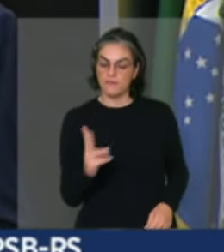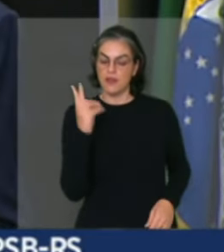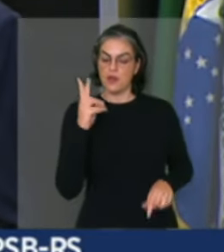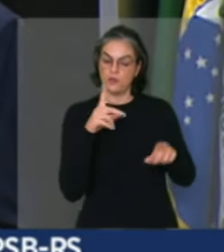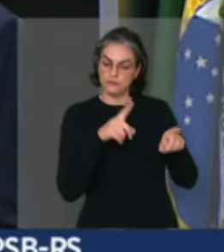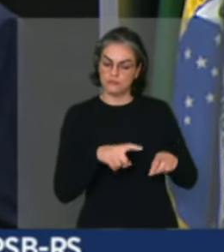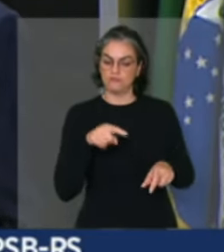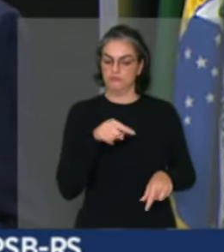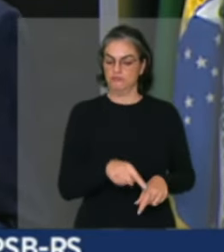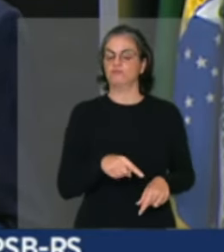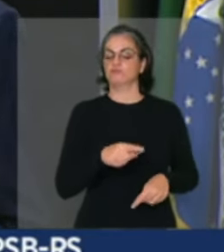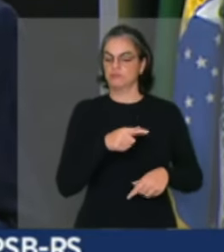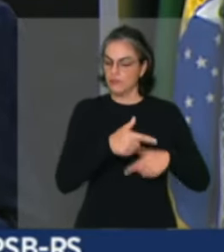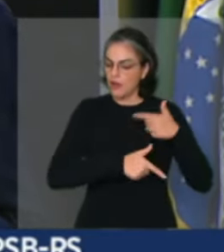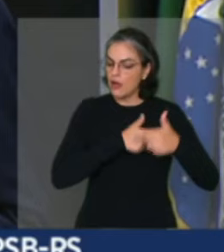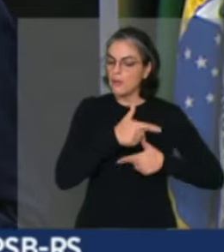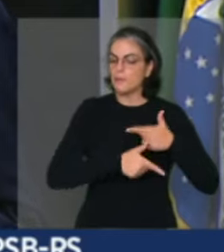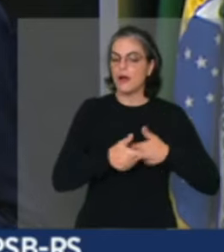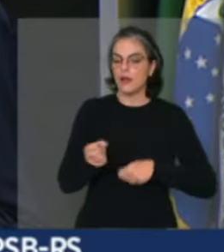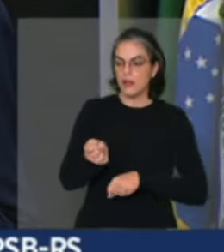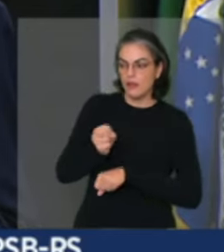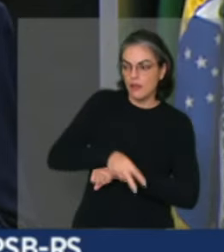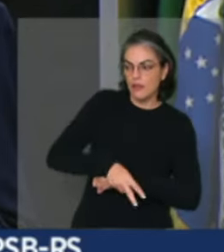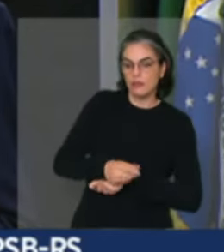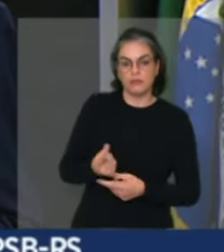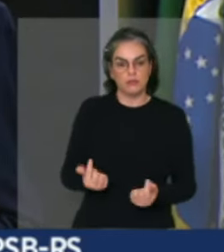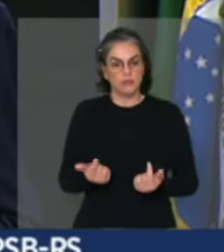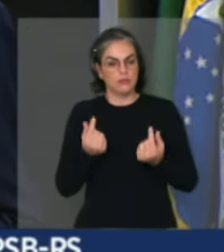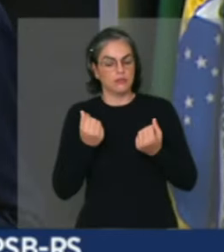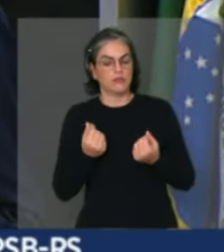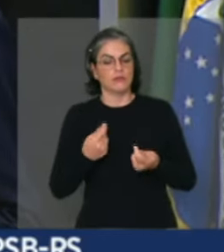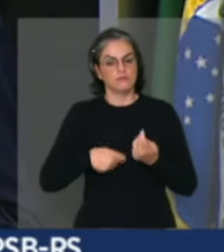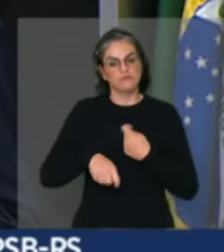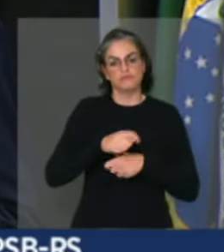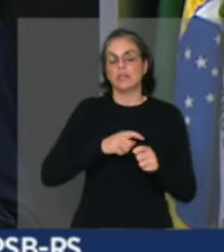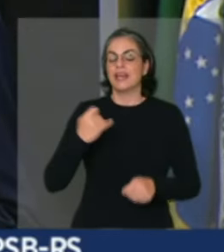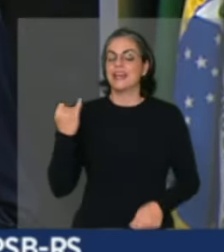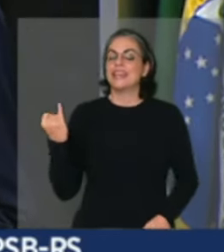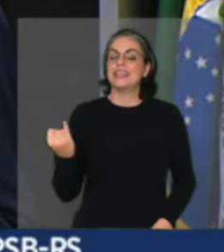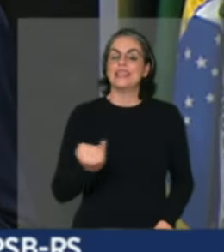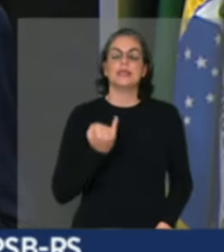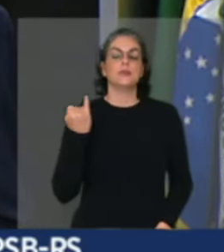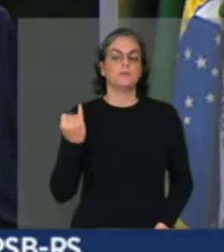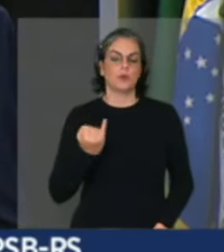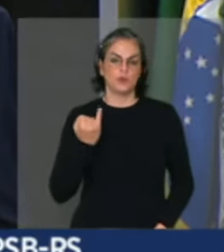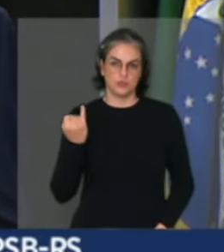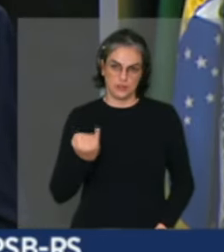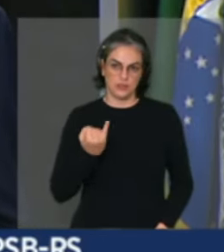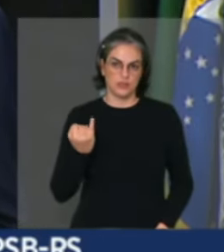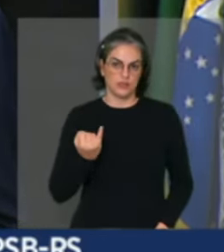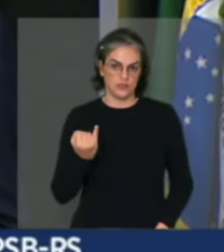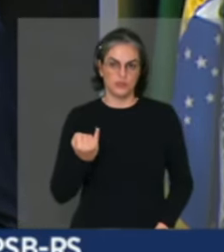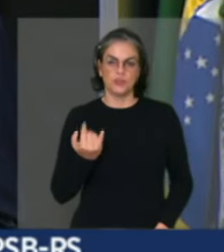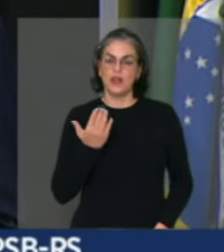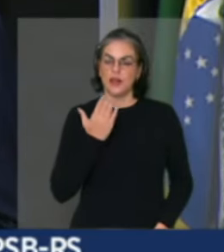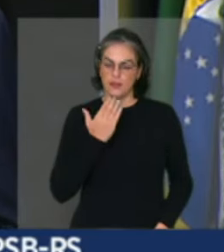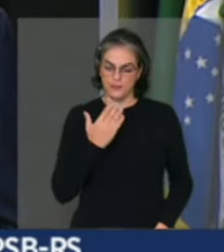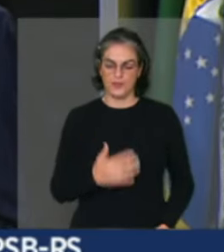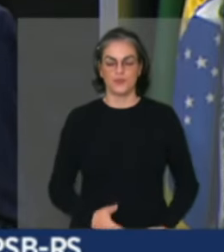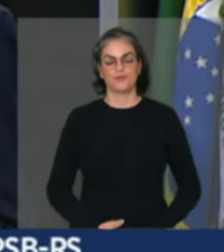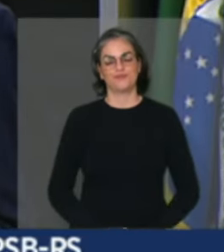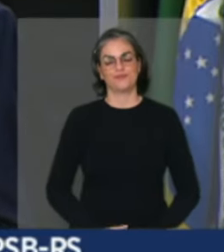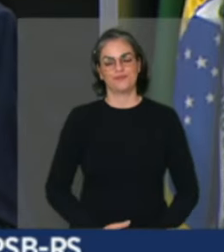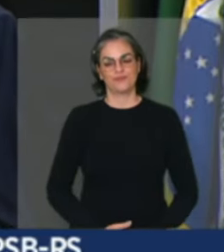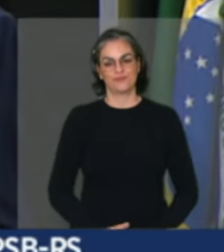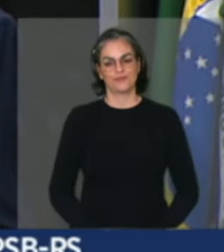renda, emprego e produz o que é fundamental, que é o alimento. Viva